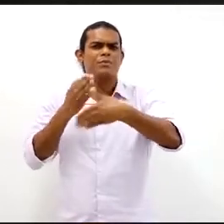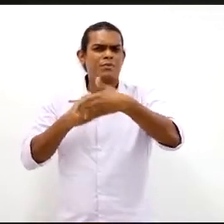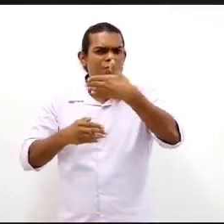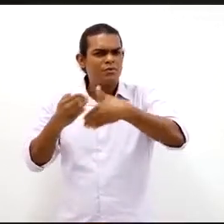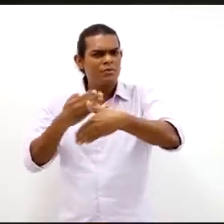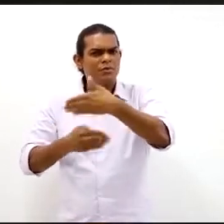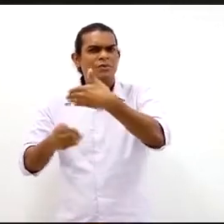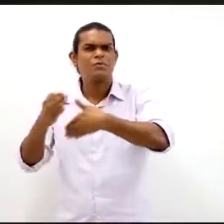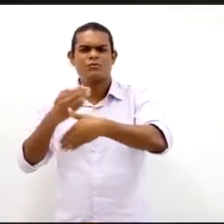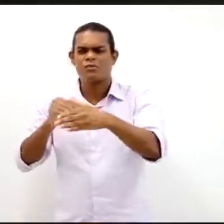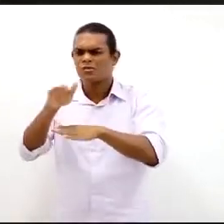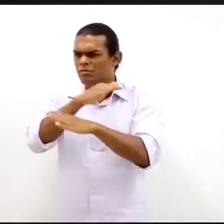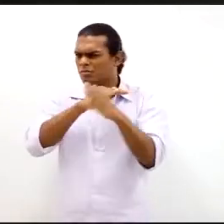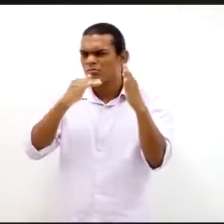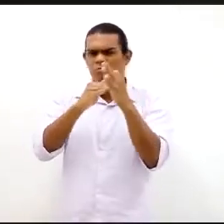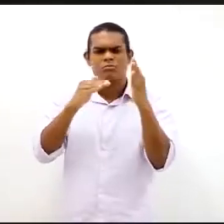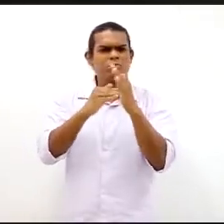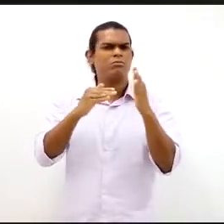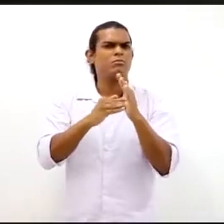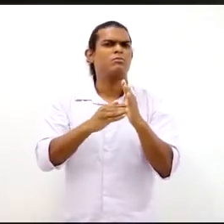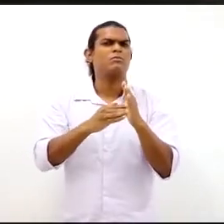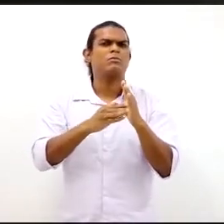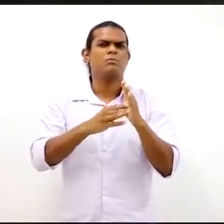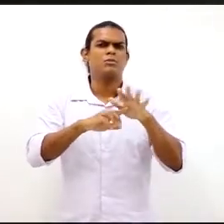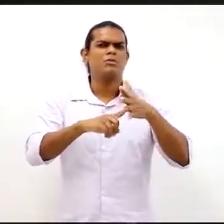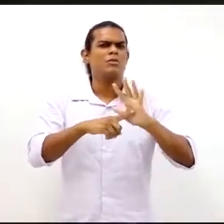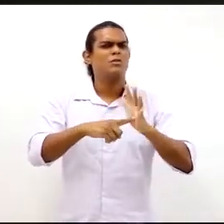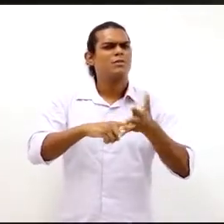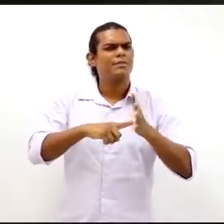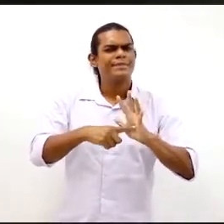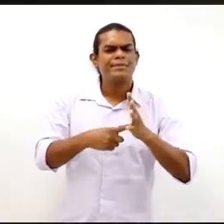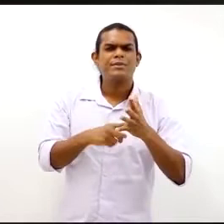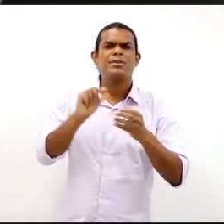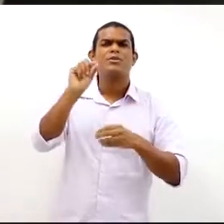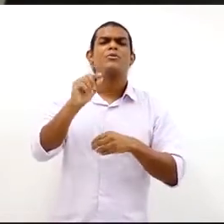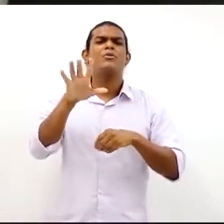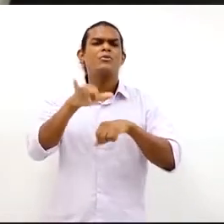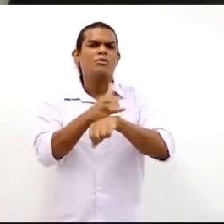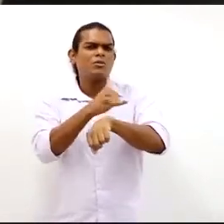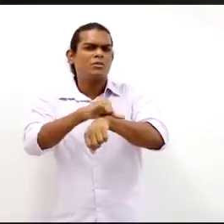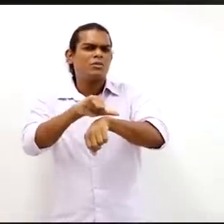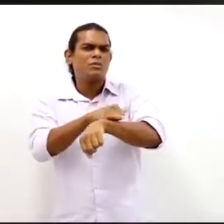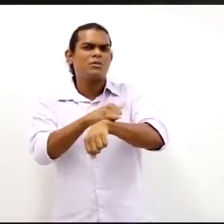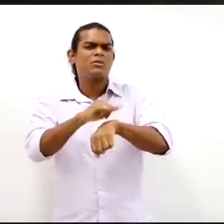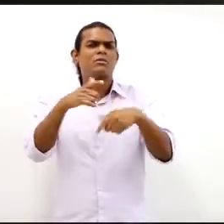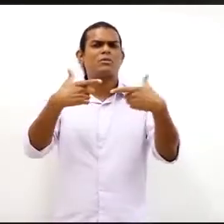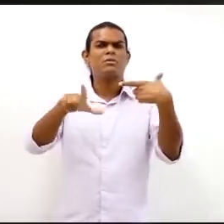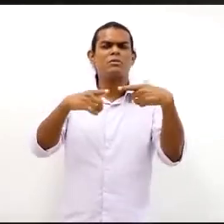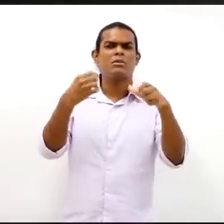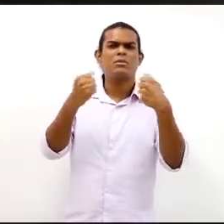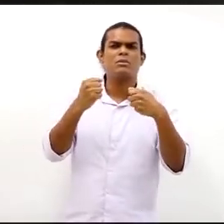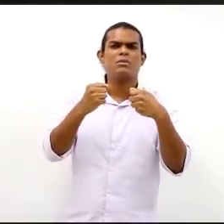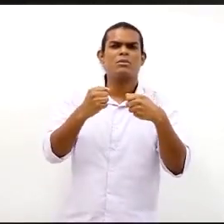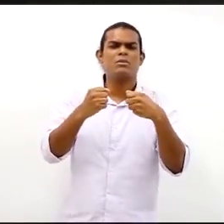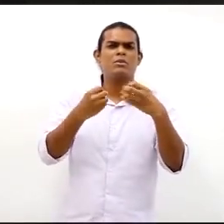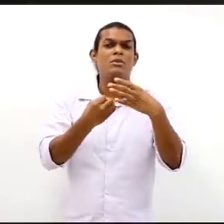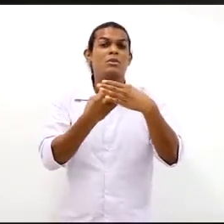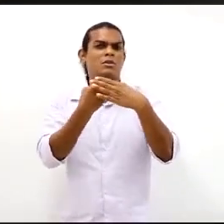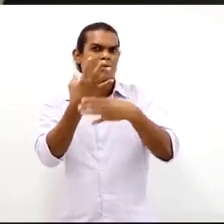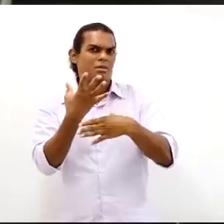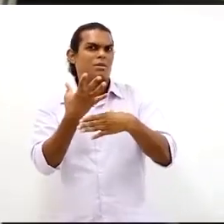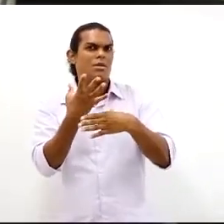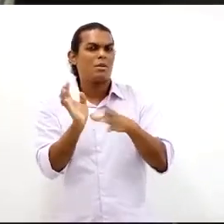trabalho, os maquinários, como é que o trabalho é desenvolvido, as alternativas que o trabalho pode ter para que não haja, ao final,